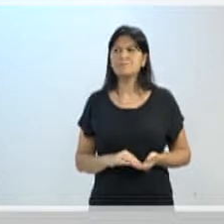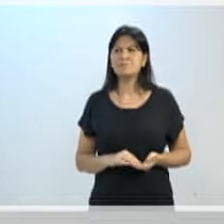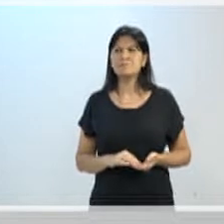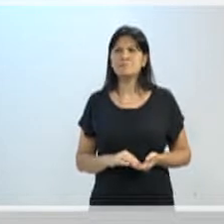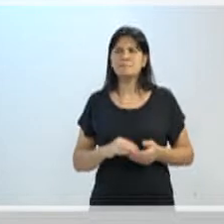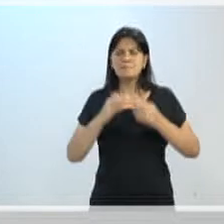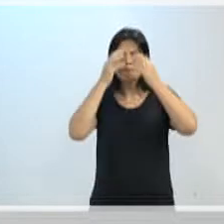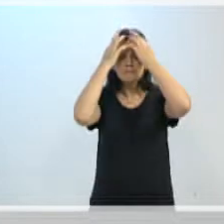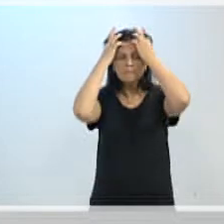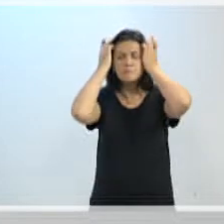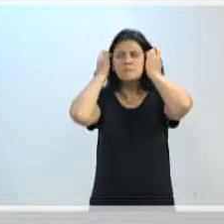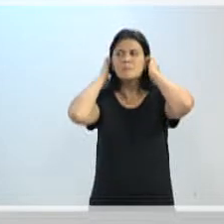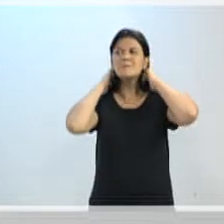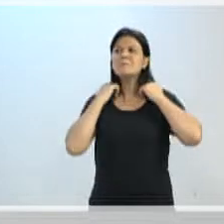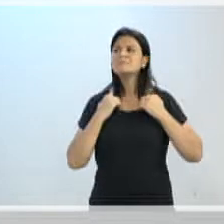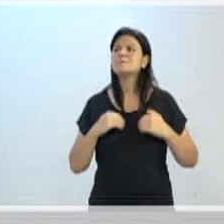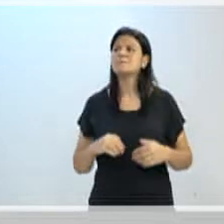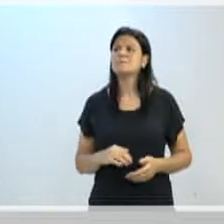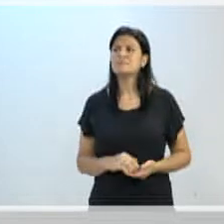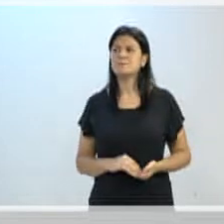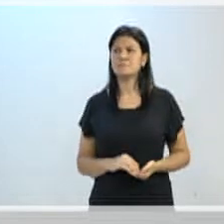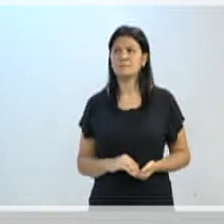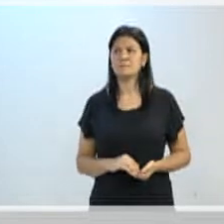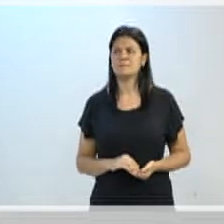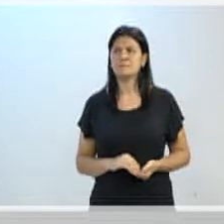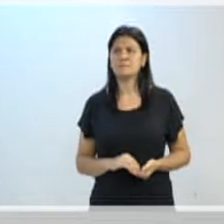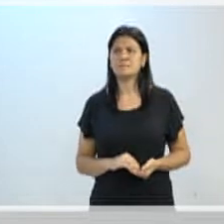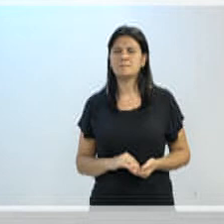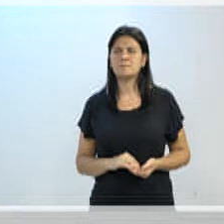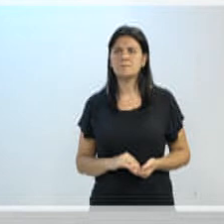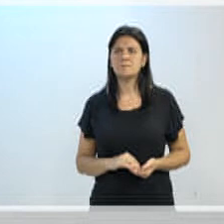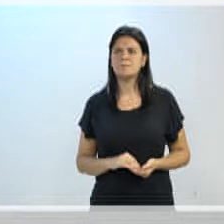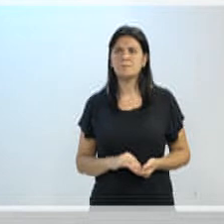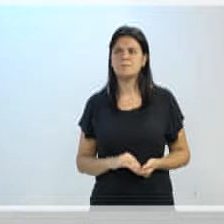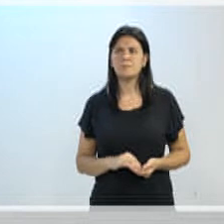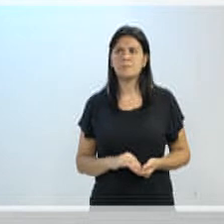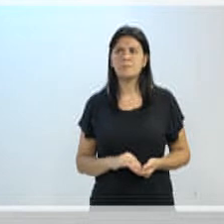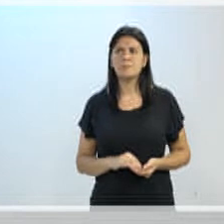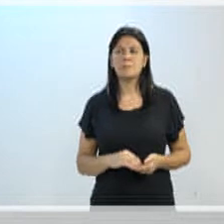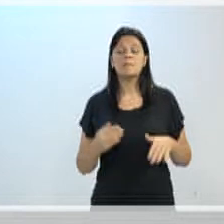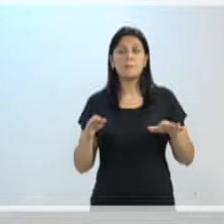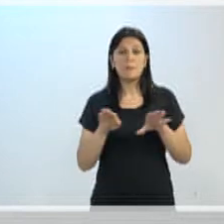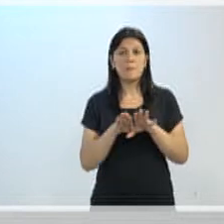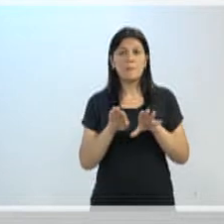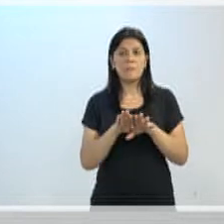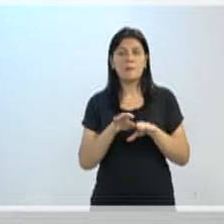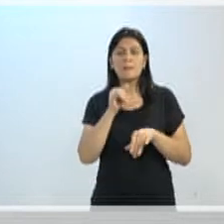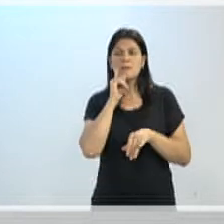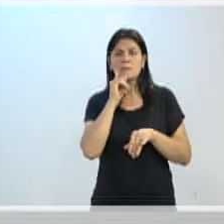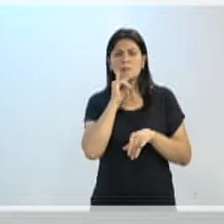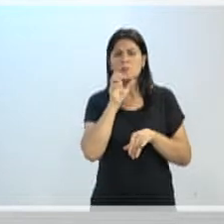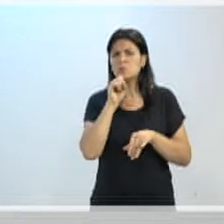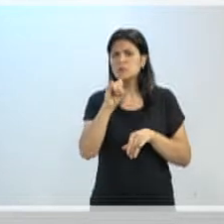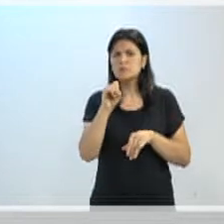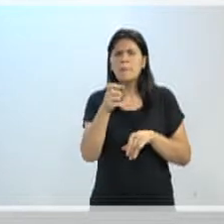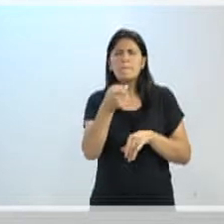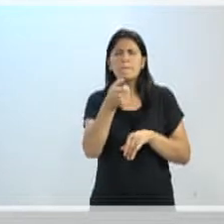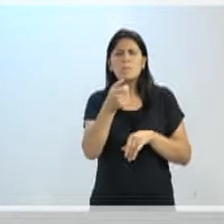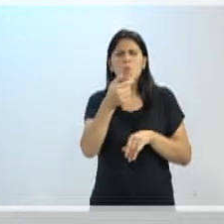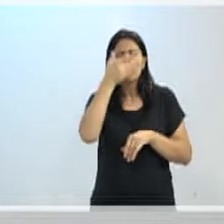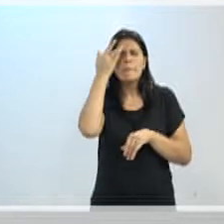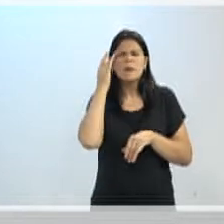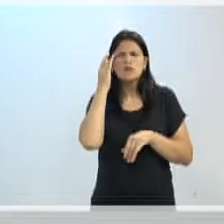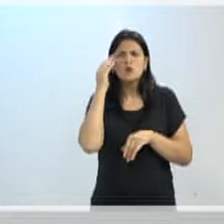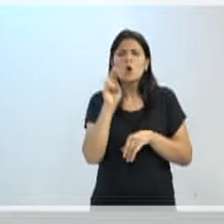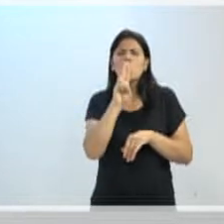Adequar a demanda do risco de demanda, a queda de demanda por uma matriz de risco, quem tem culpa na queda da demanda. Alguém vai ter